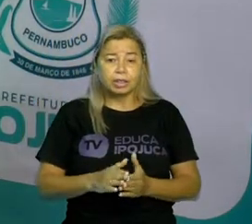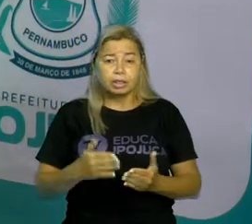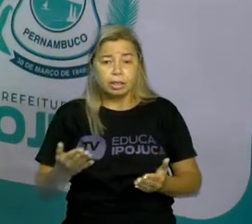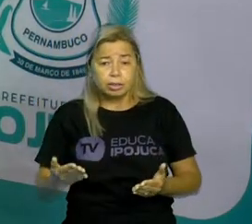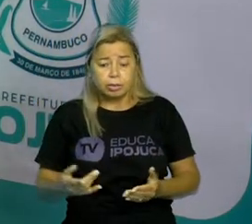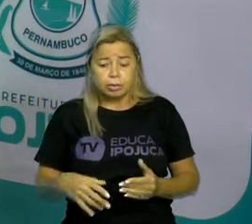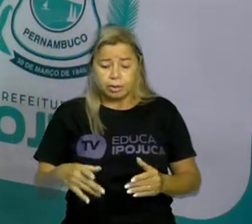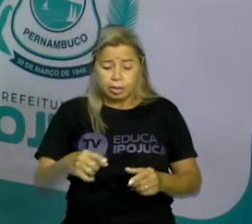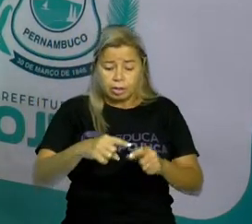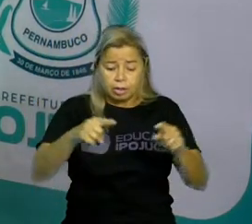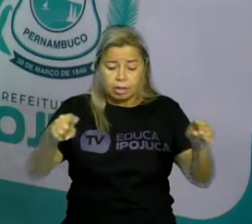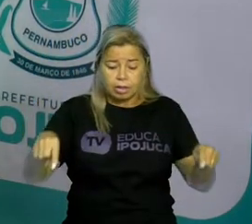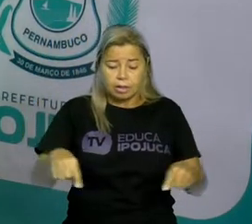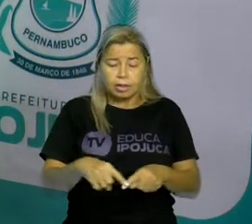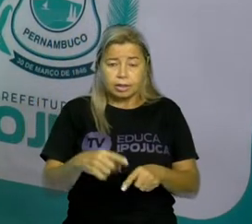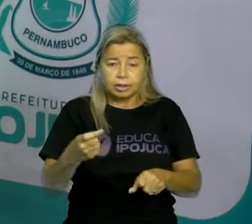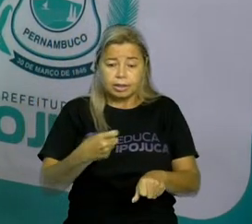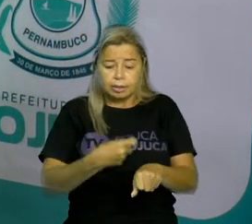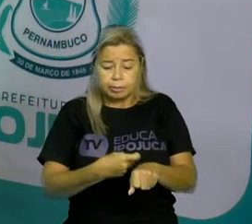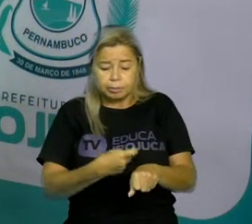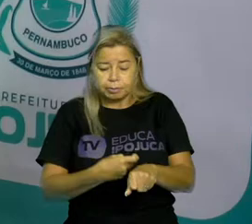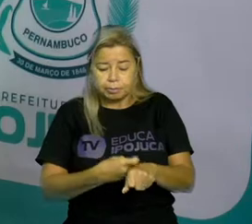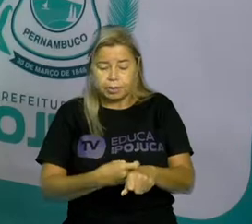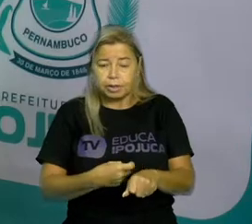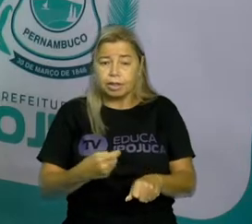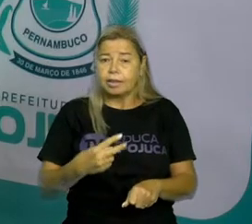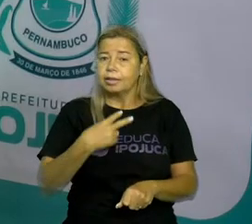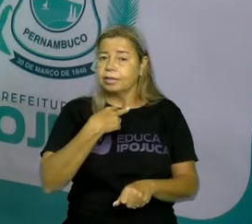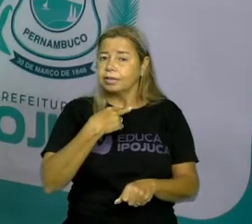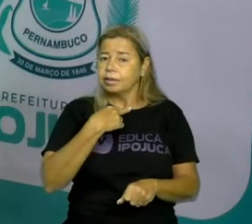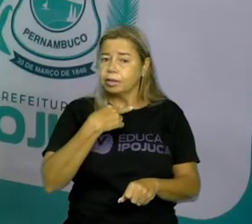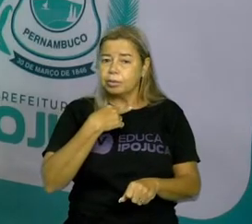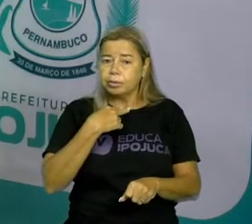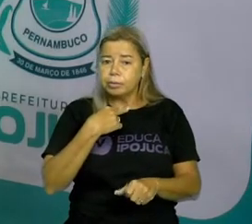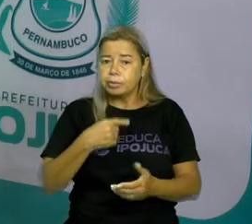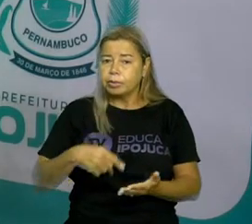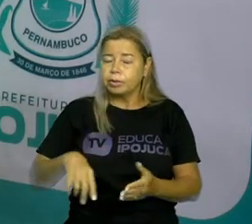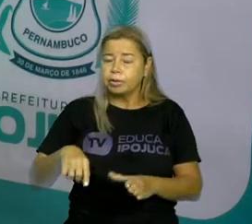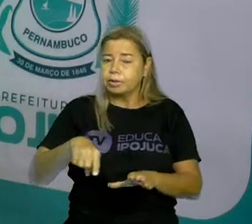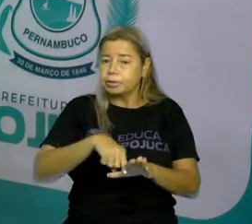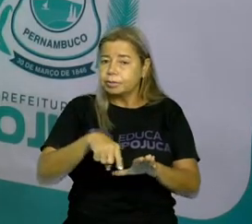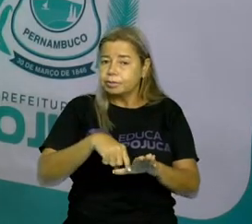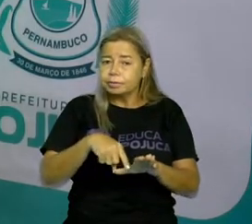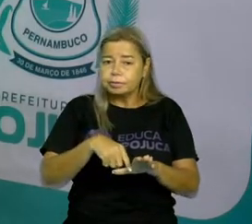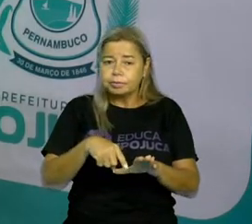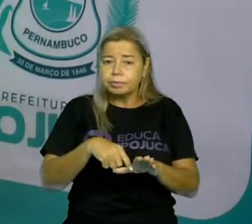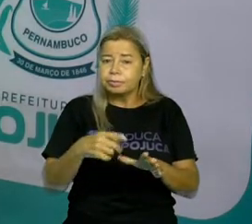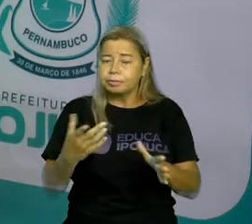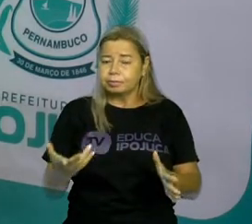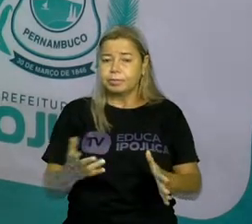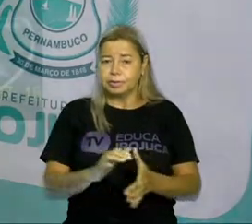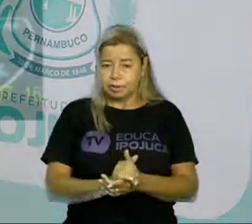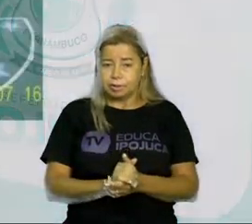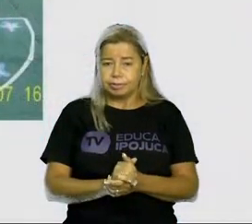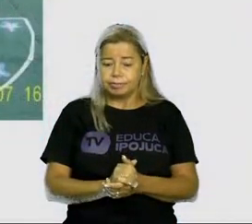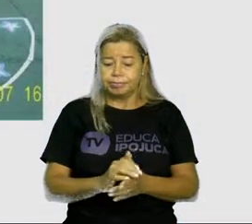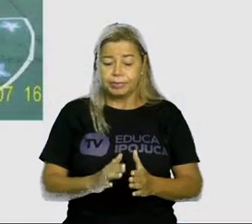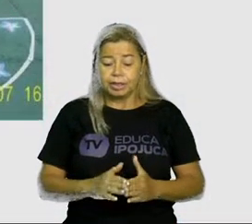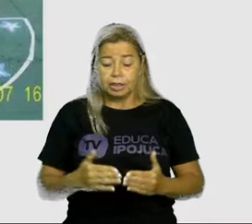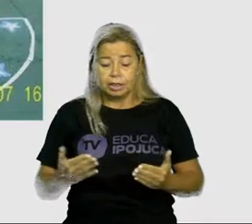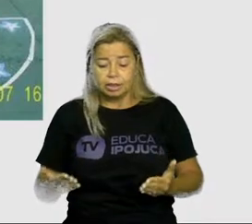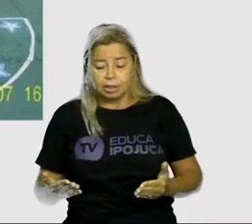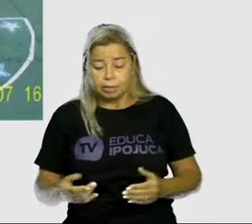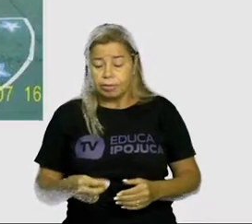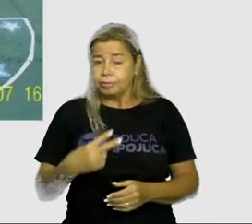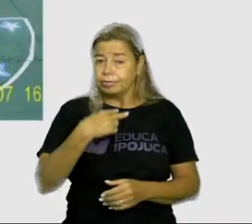pisada. Ela deve ser recuperada pelo jogador em sua passagem de volta. Também é proibido pisar em qualquer uma das